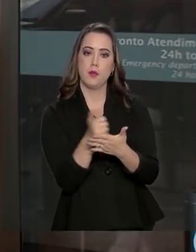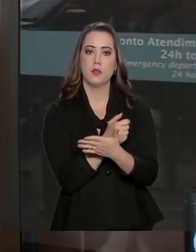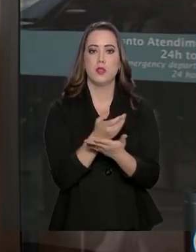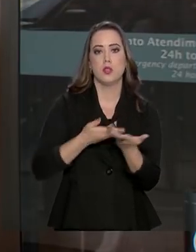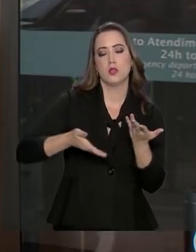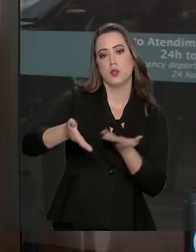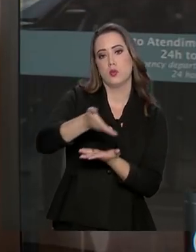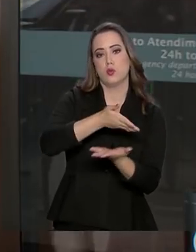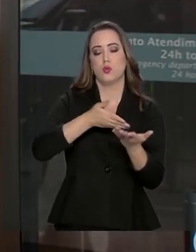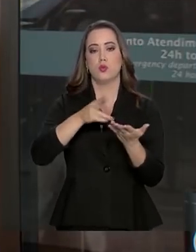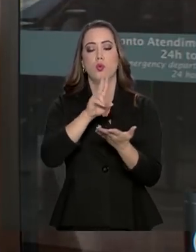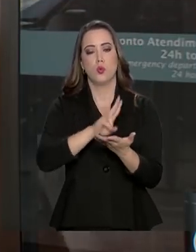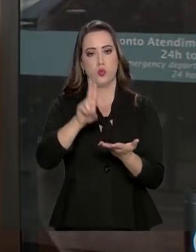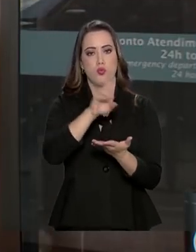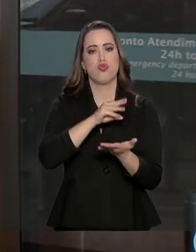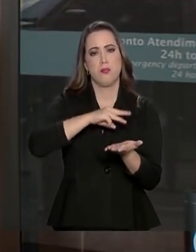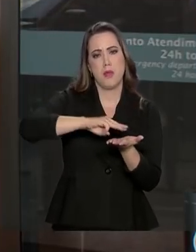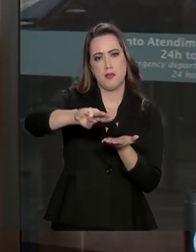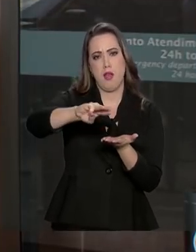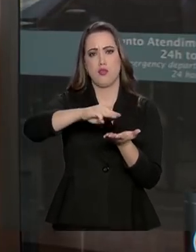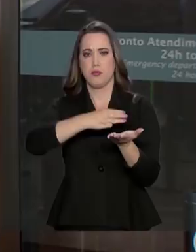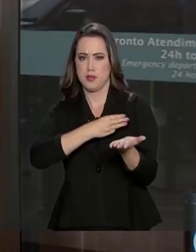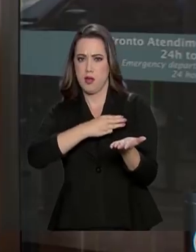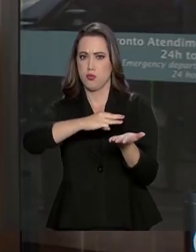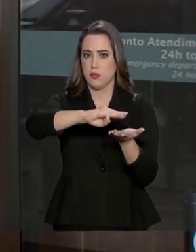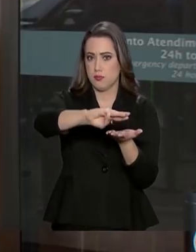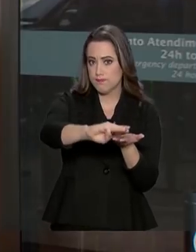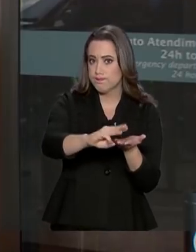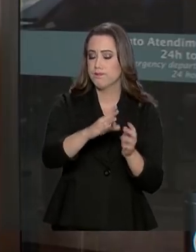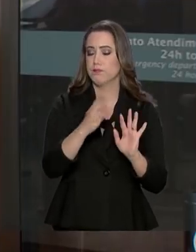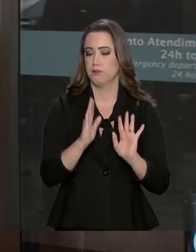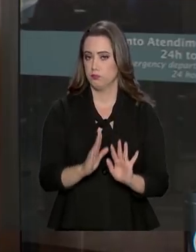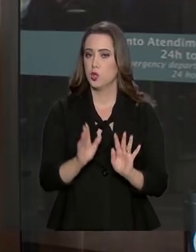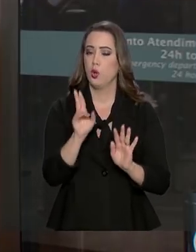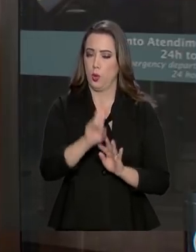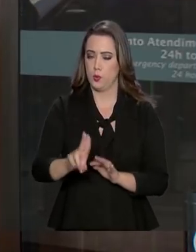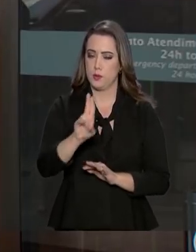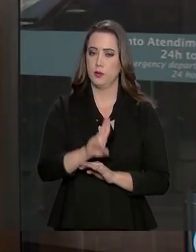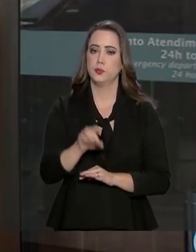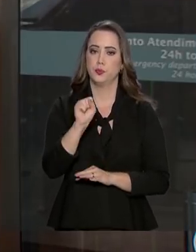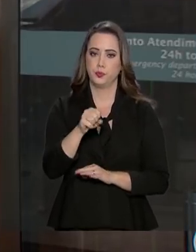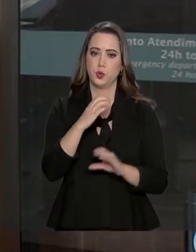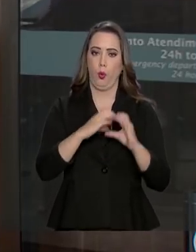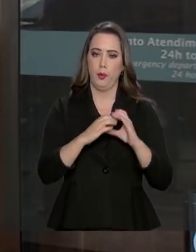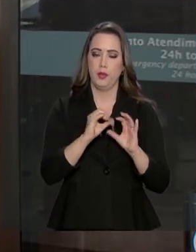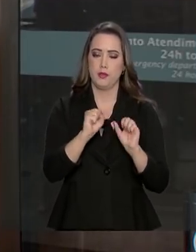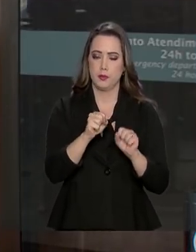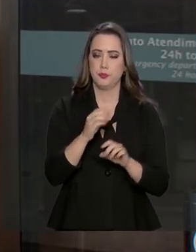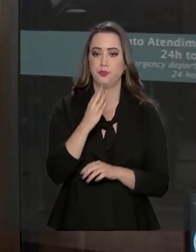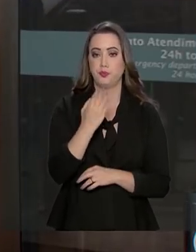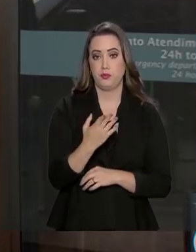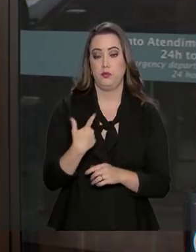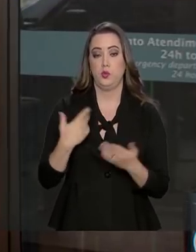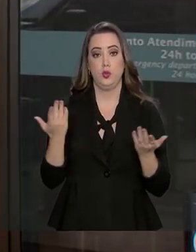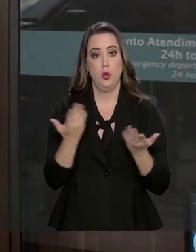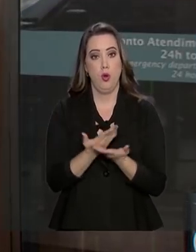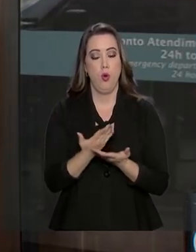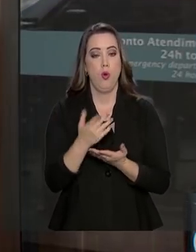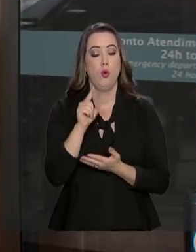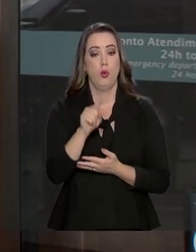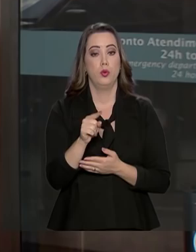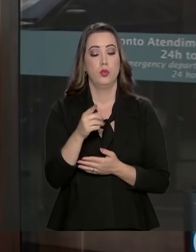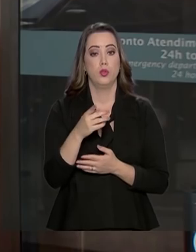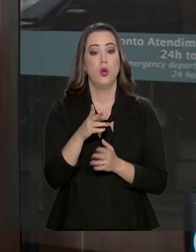troca de mensagens por volta de meio dia e meia da tarde o presidente da república publicou hoje um